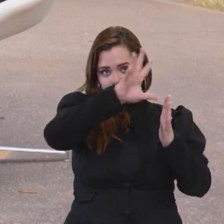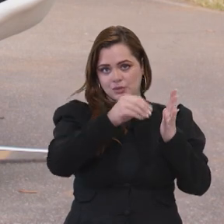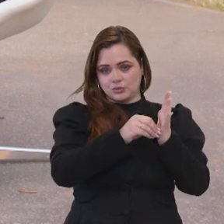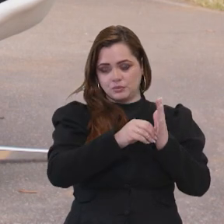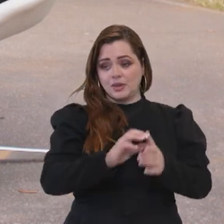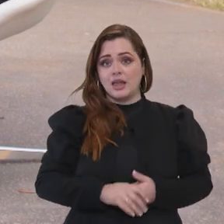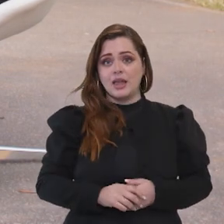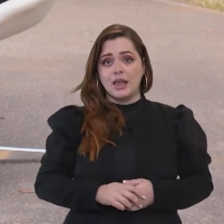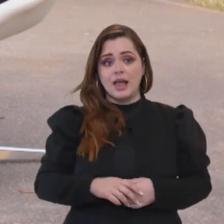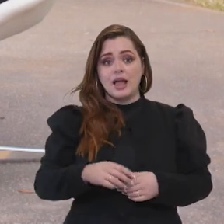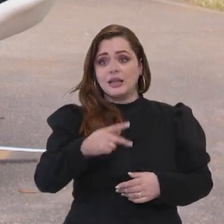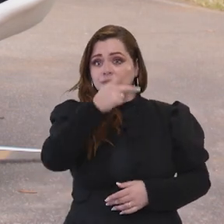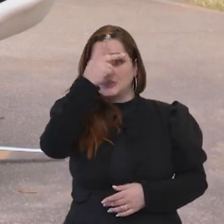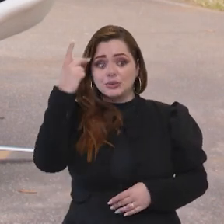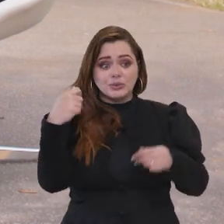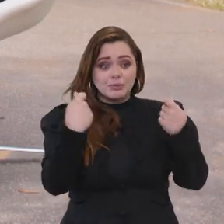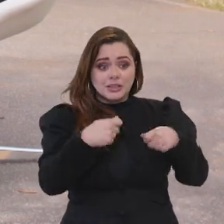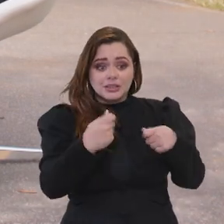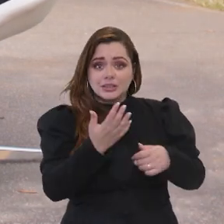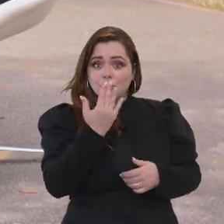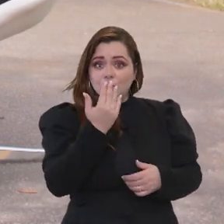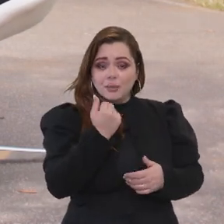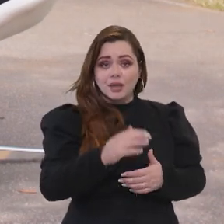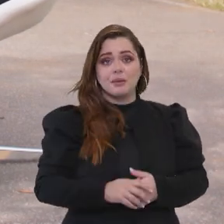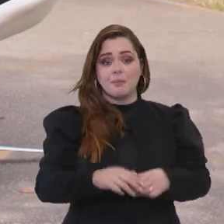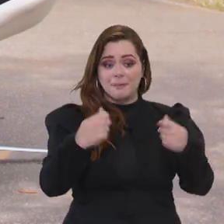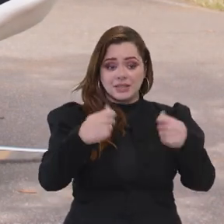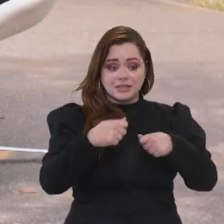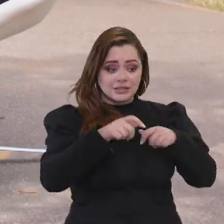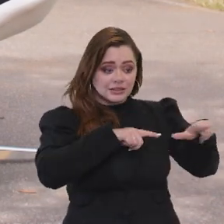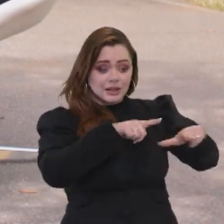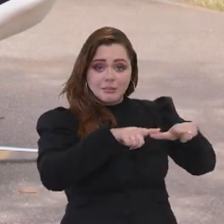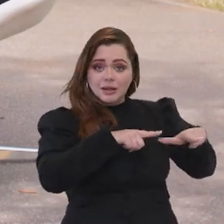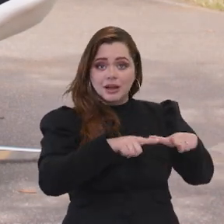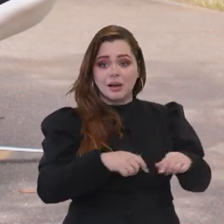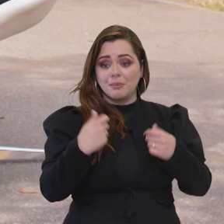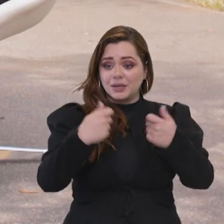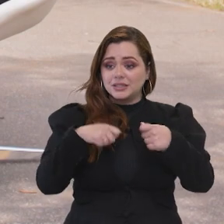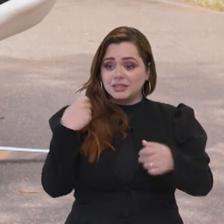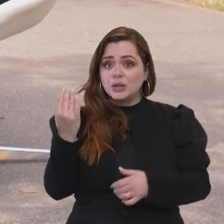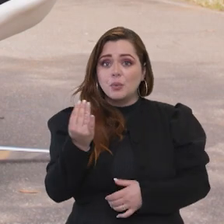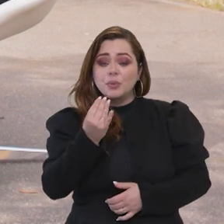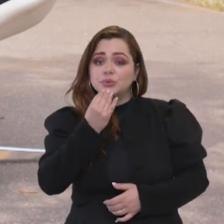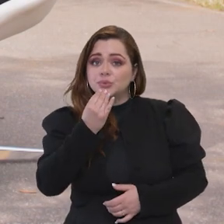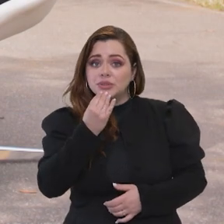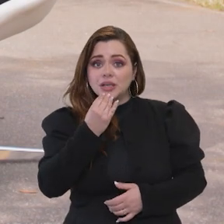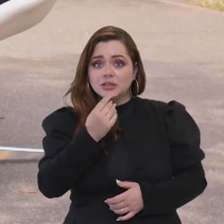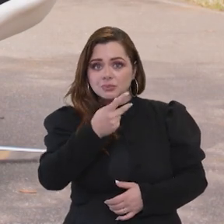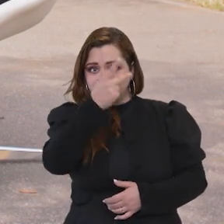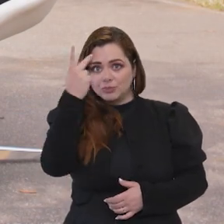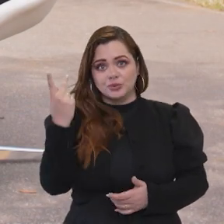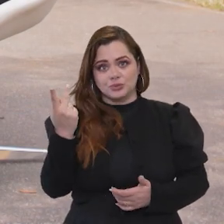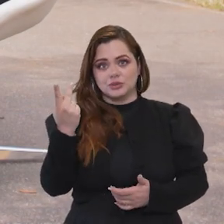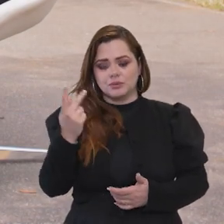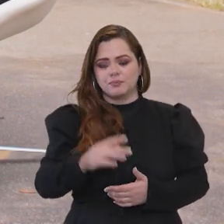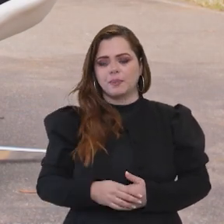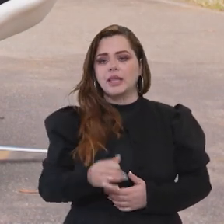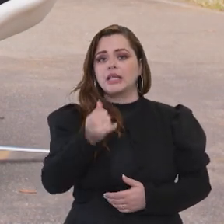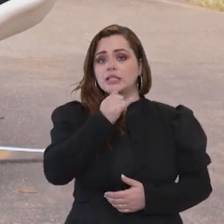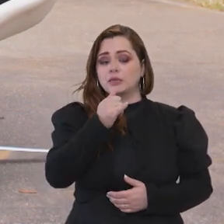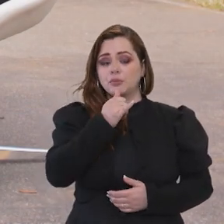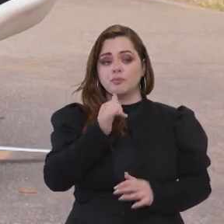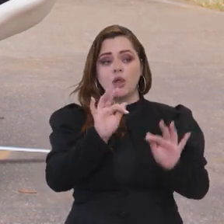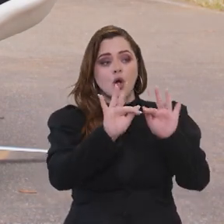O local precisa se desenvolver. Tem que ser desenvolvido, você tem que gerar emprego, você tem que gerar oportunidade para essas pessoas. Porque, por exemplo,